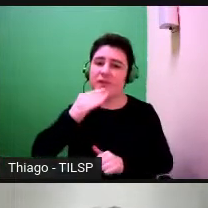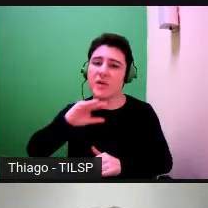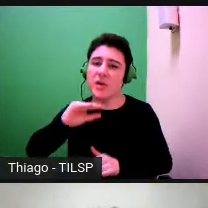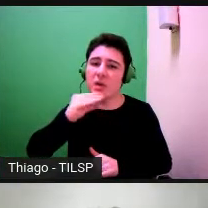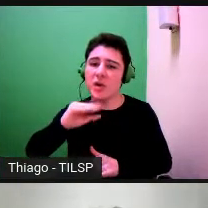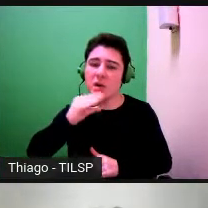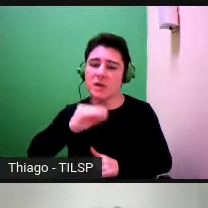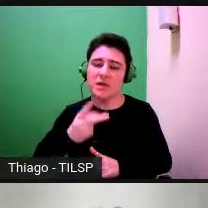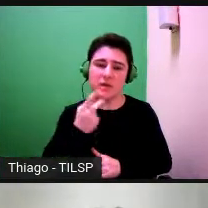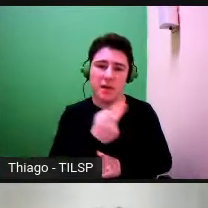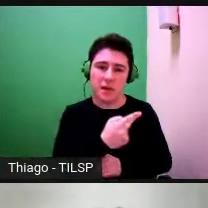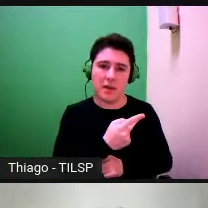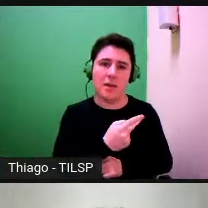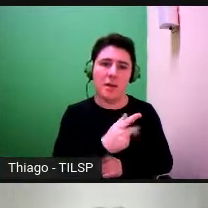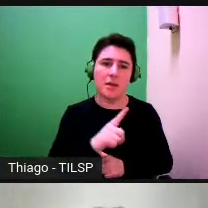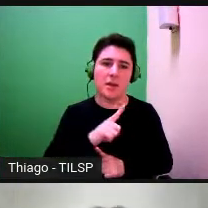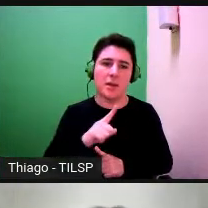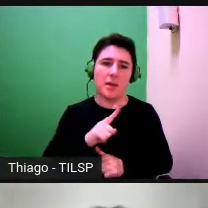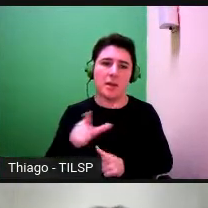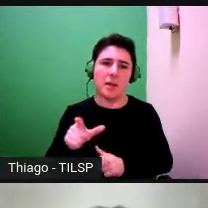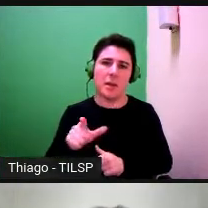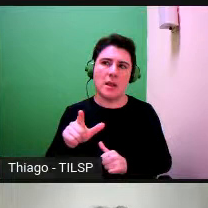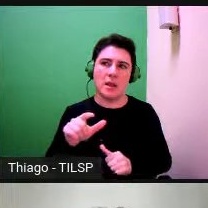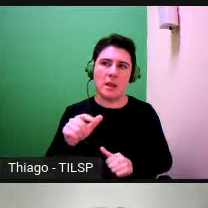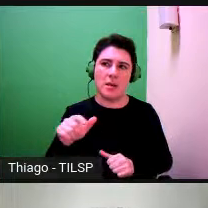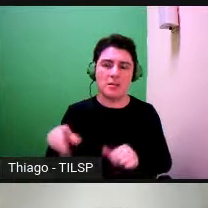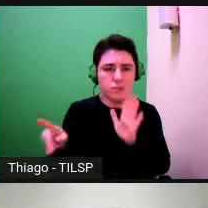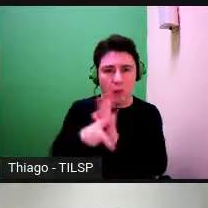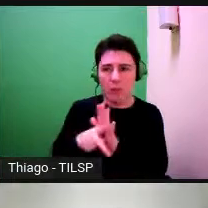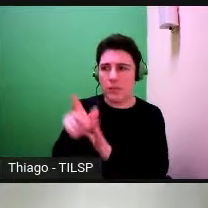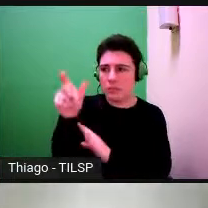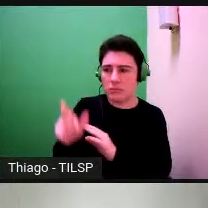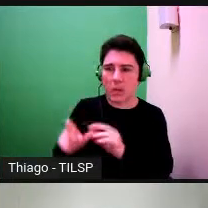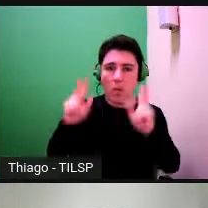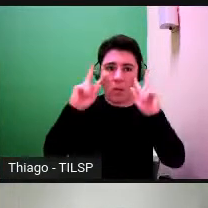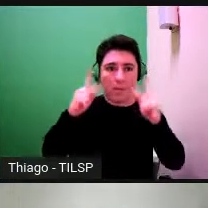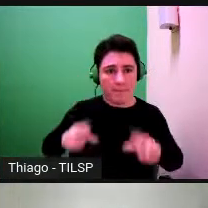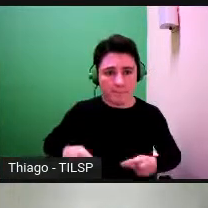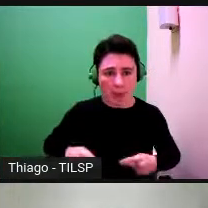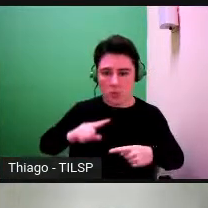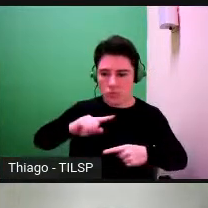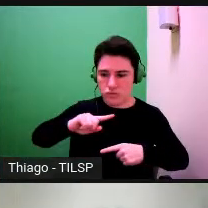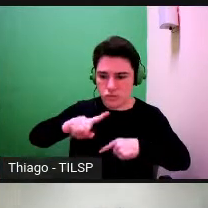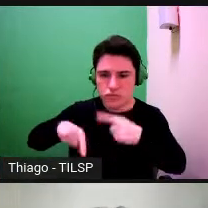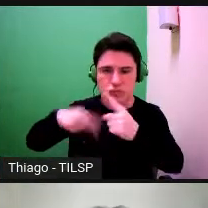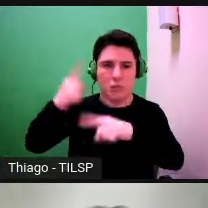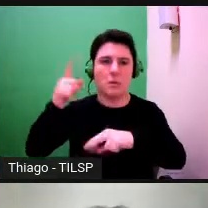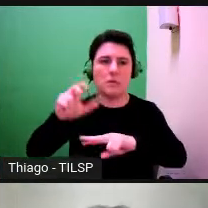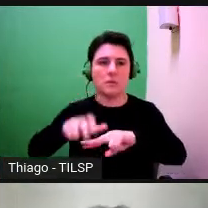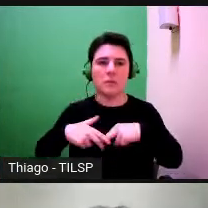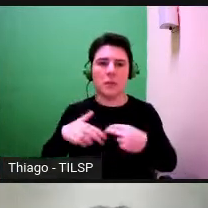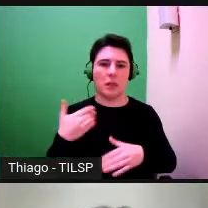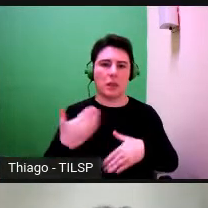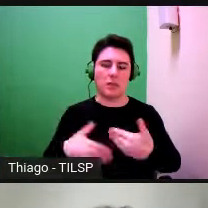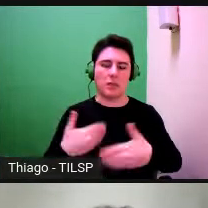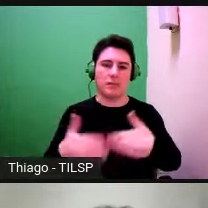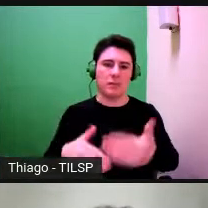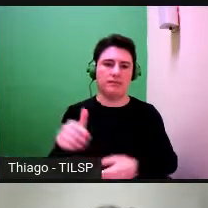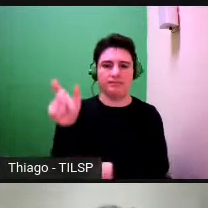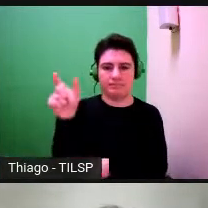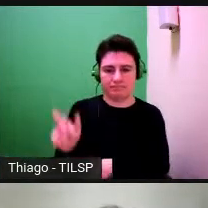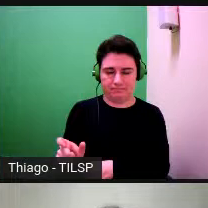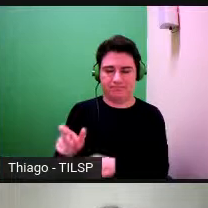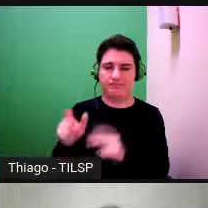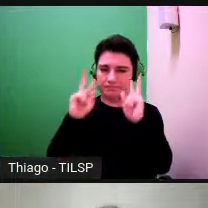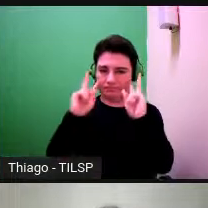qualitativo que é dado pela espécie humana e que acontece no desenvolvimento de cada pessoa da espécie